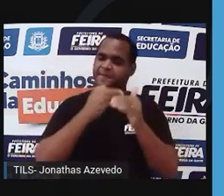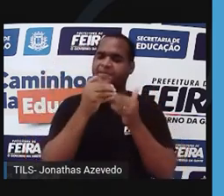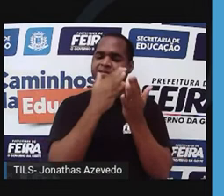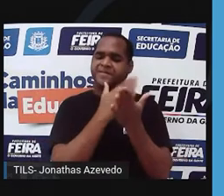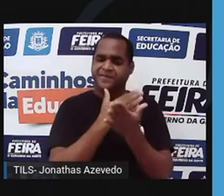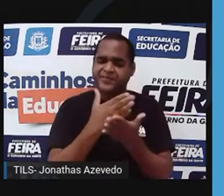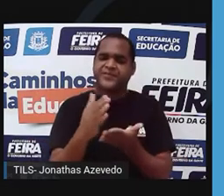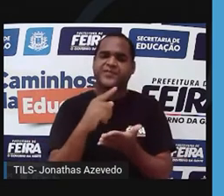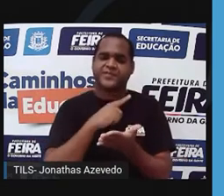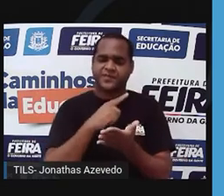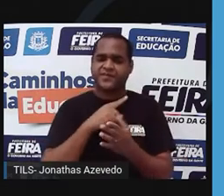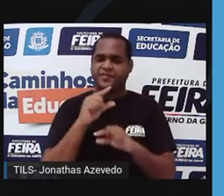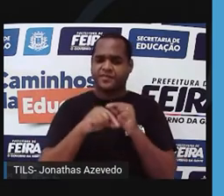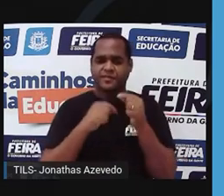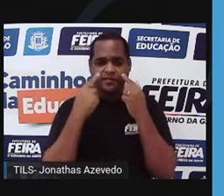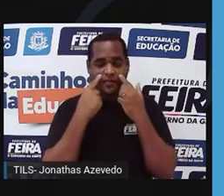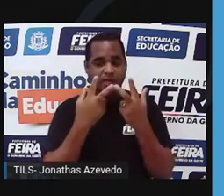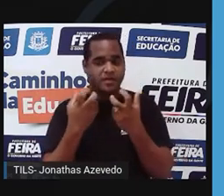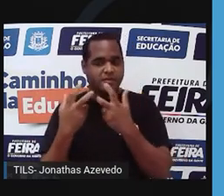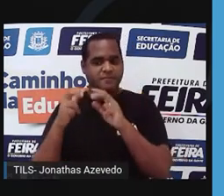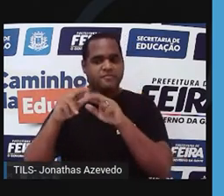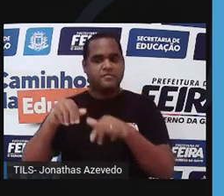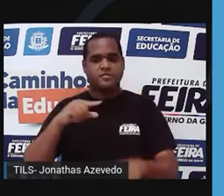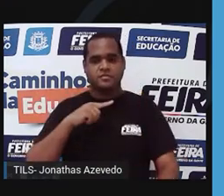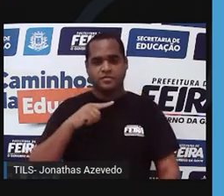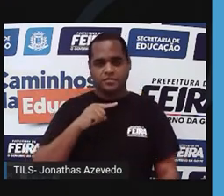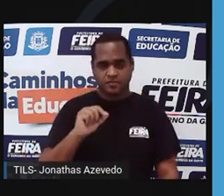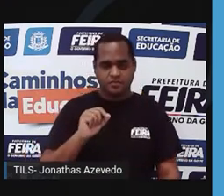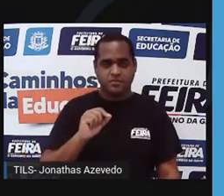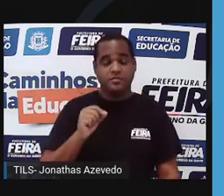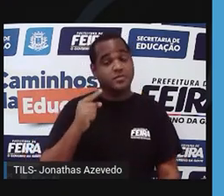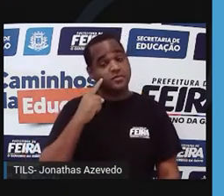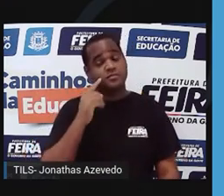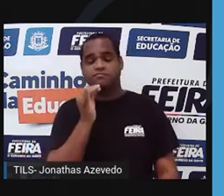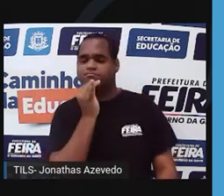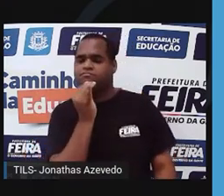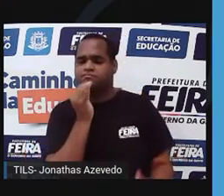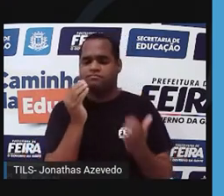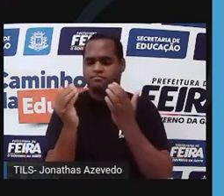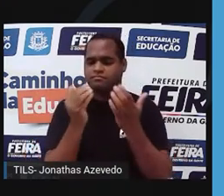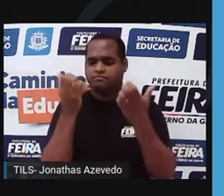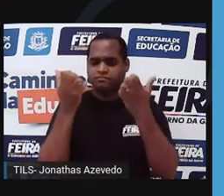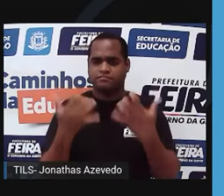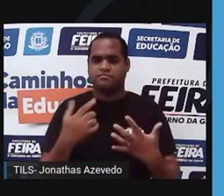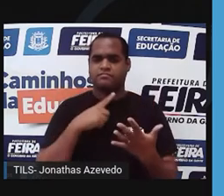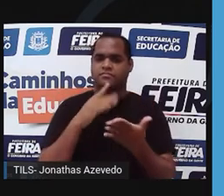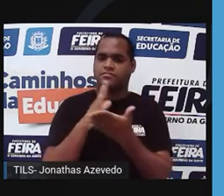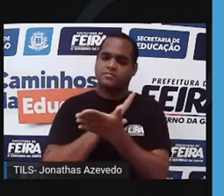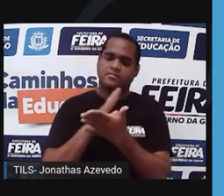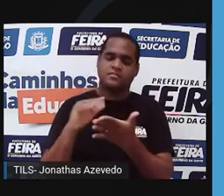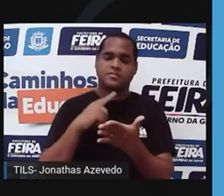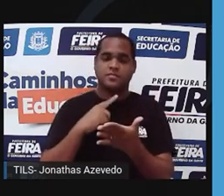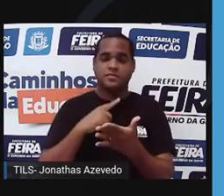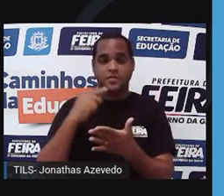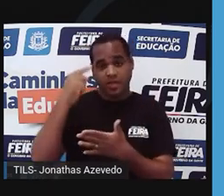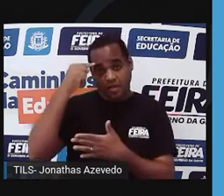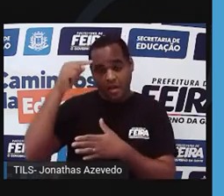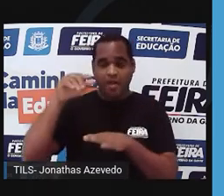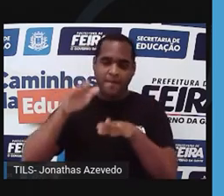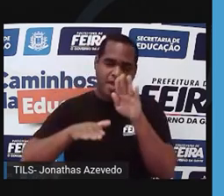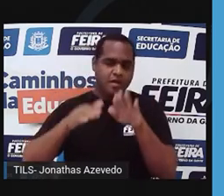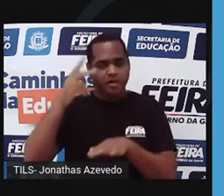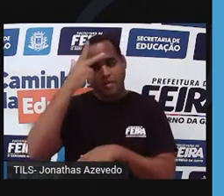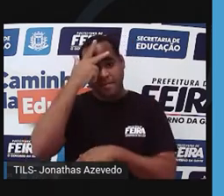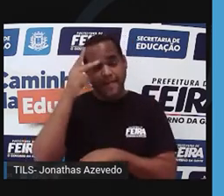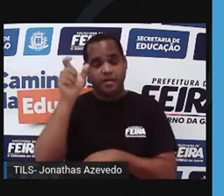tempo, observando, inclusive, seres humanos. Observavam, por exemplo, que algumas características, vamos supor, uma